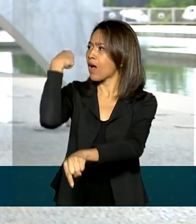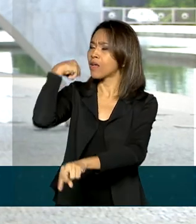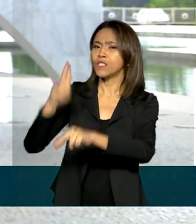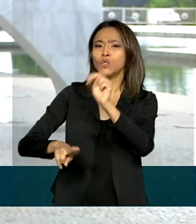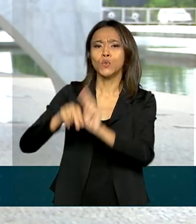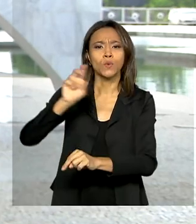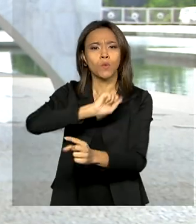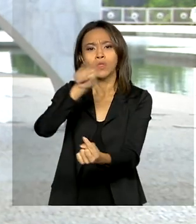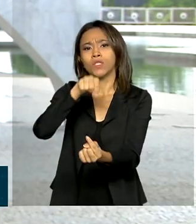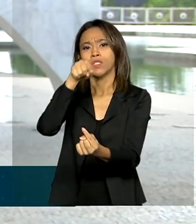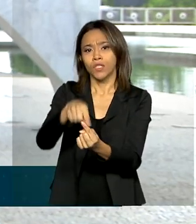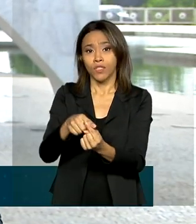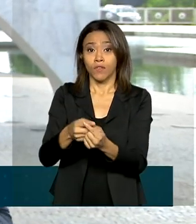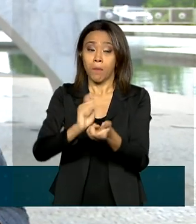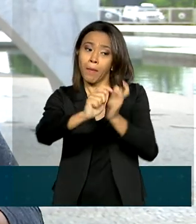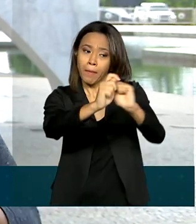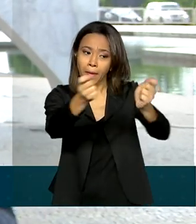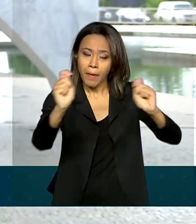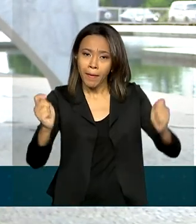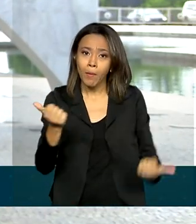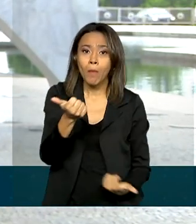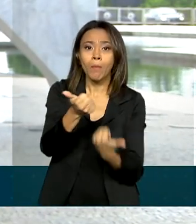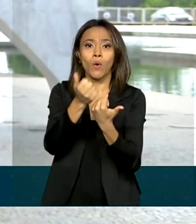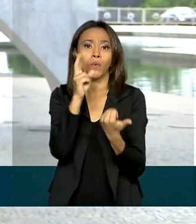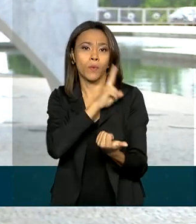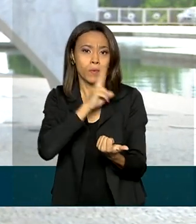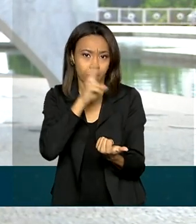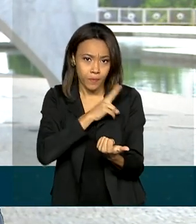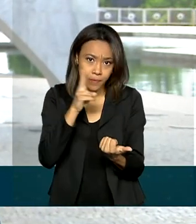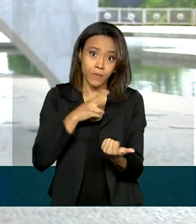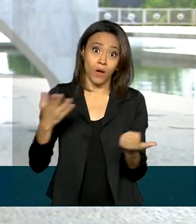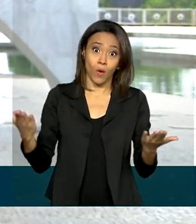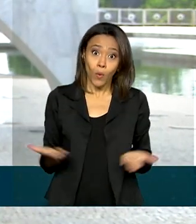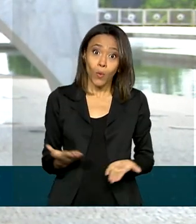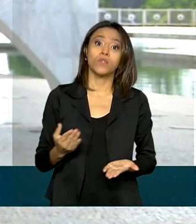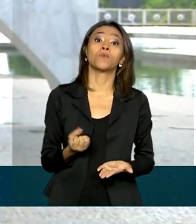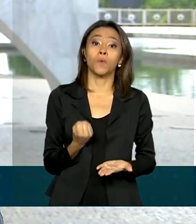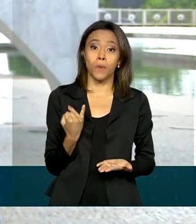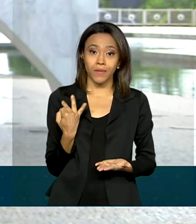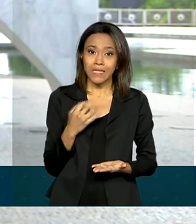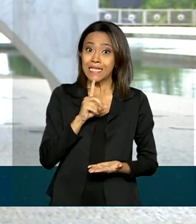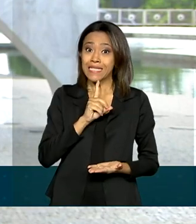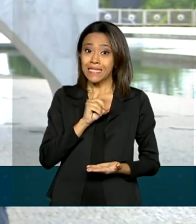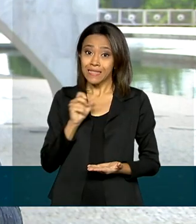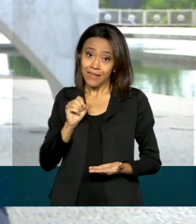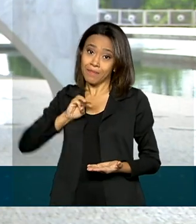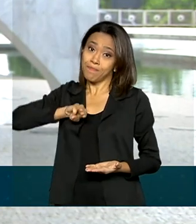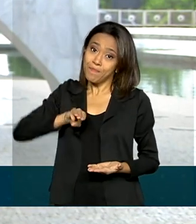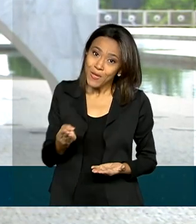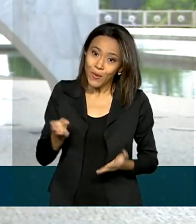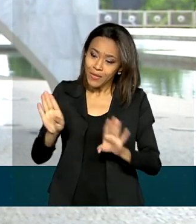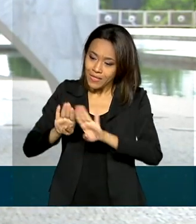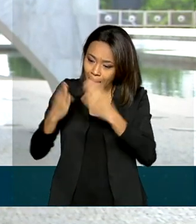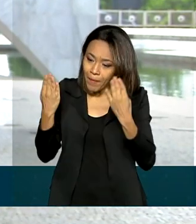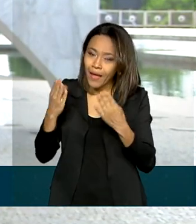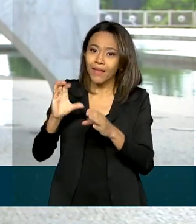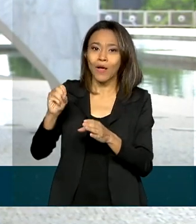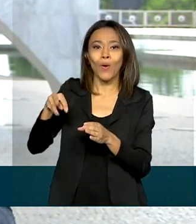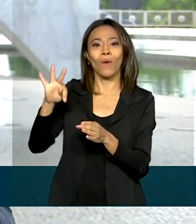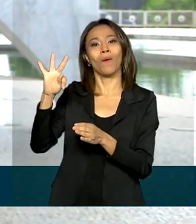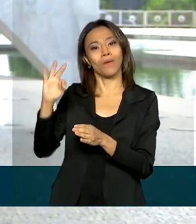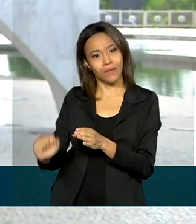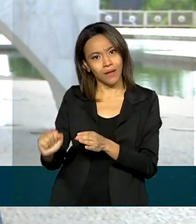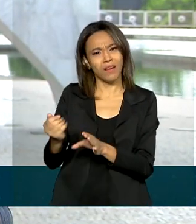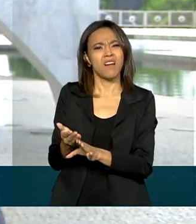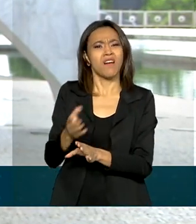pagamento do auxílio emergencial e agora atingiu então 100 milhões de contas abertas, boa parte de brasileiros que